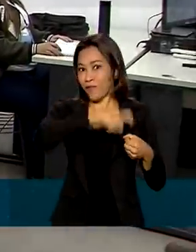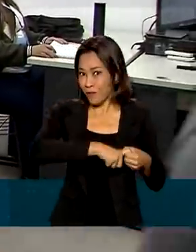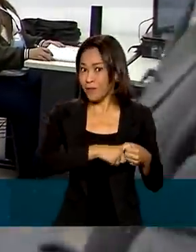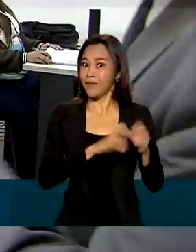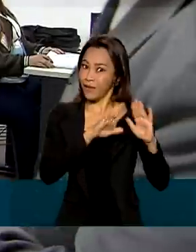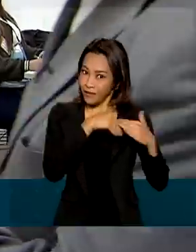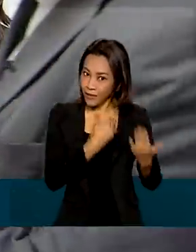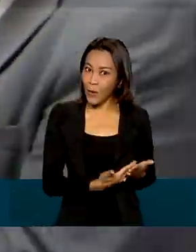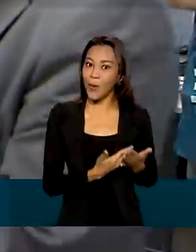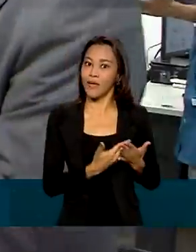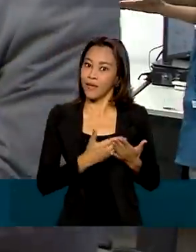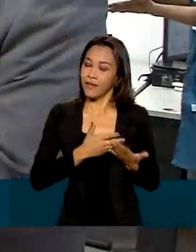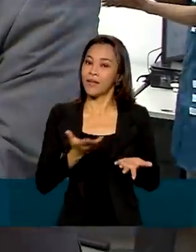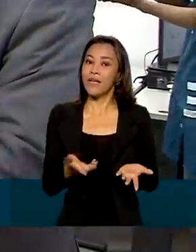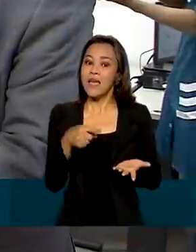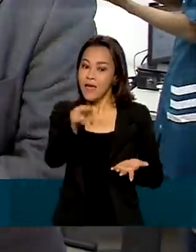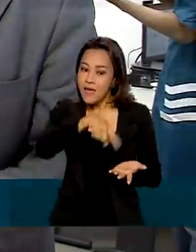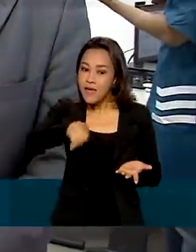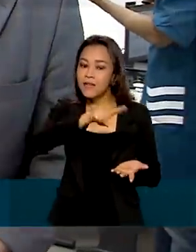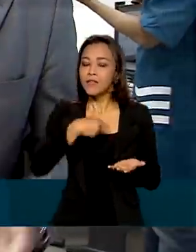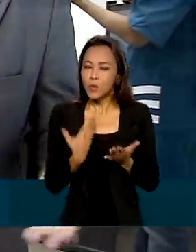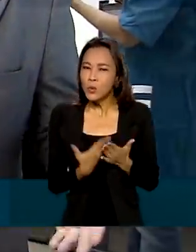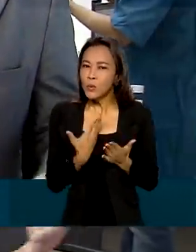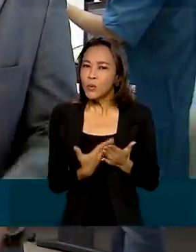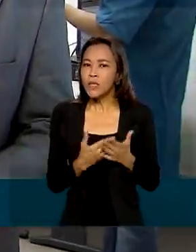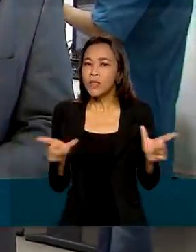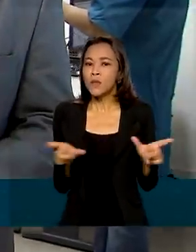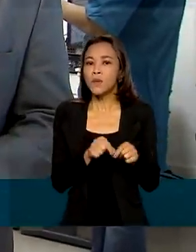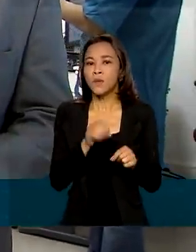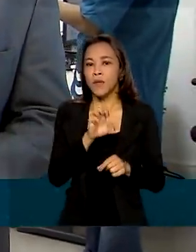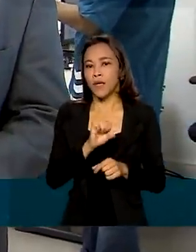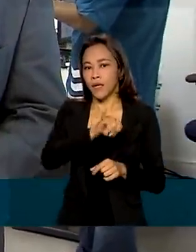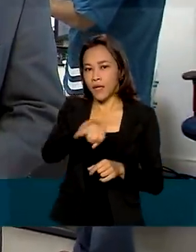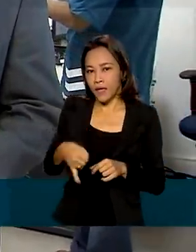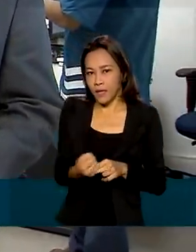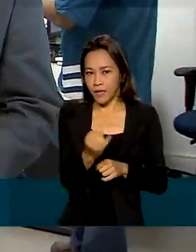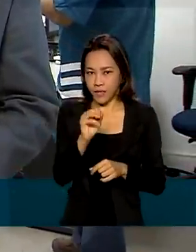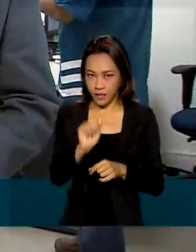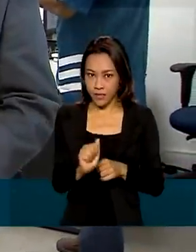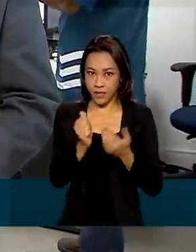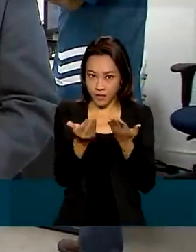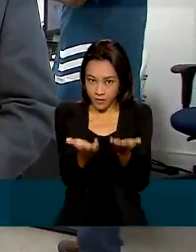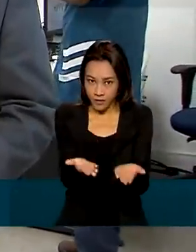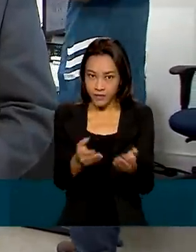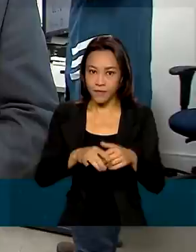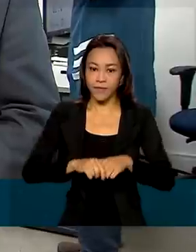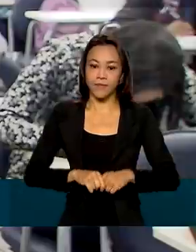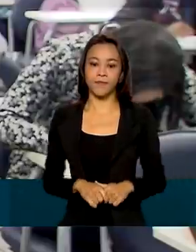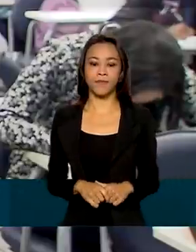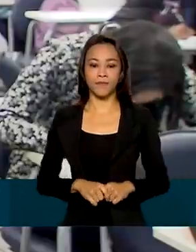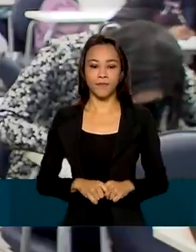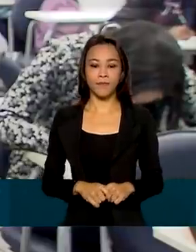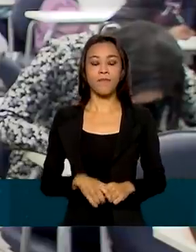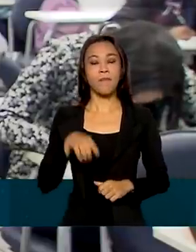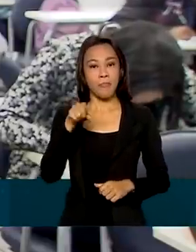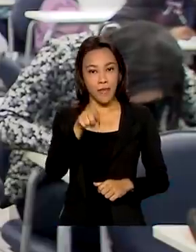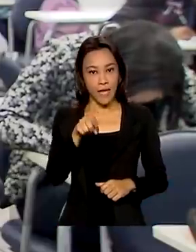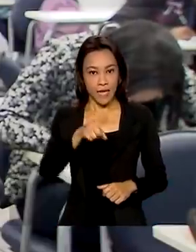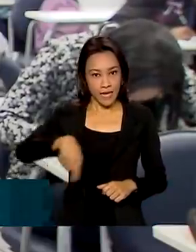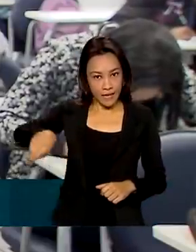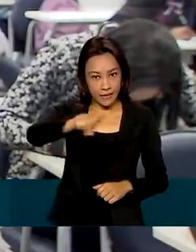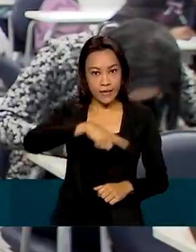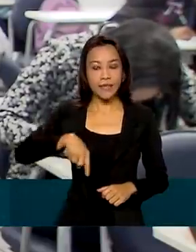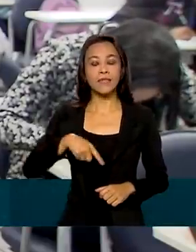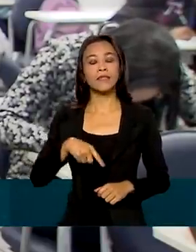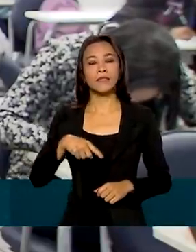tempo perdido. Esses alunos estão estudando no EJA, projeto de educação para jovens e adultos. Além de estarem em situação